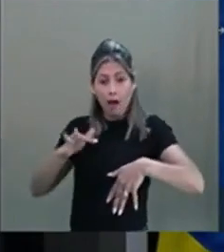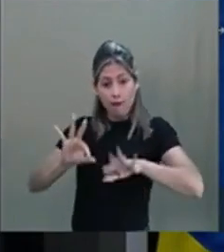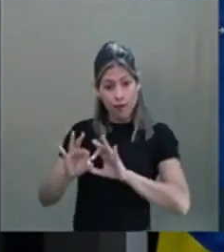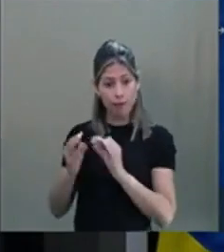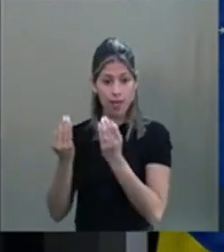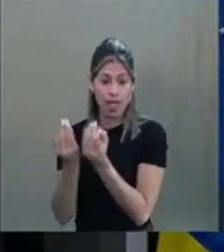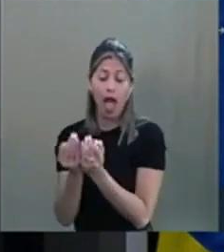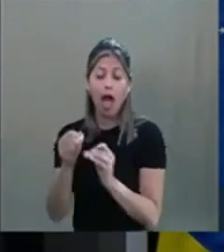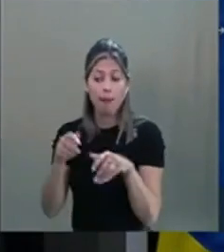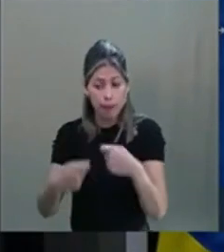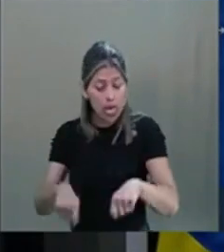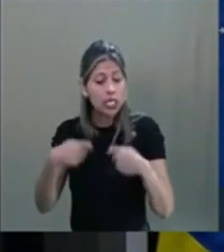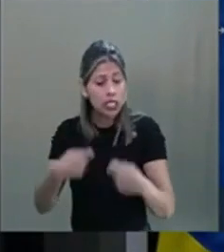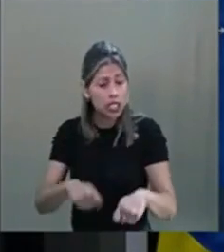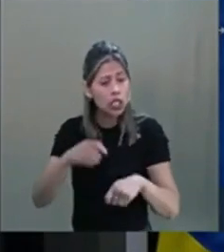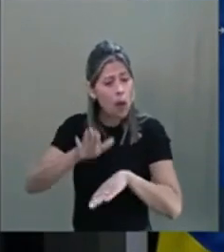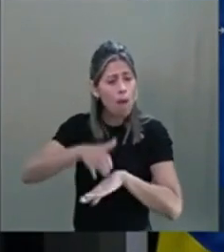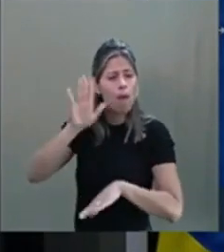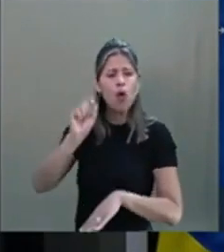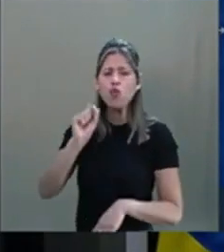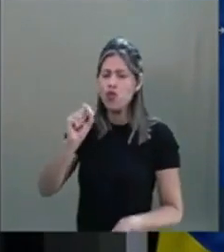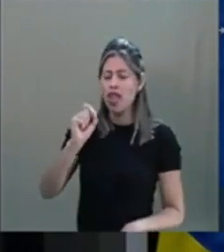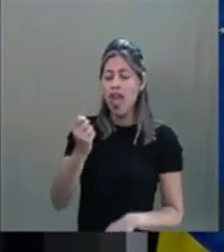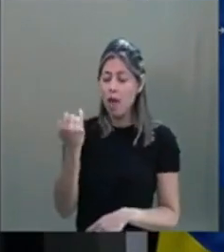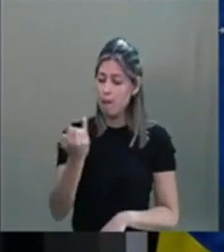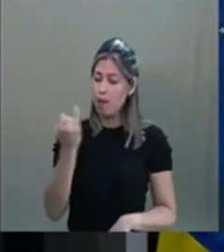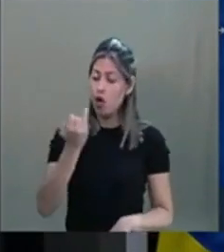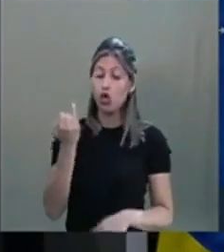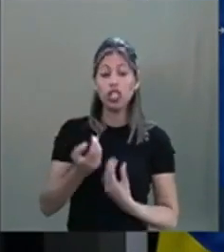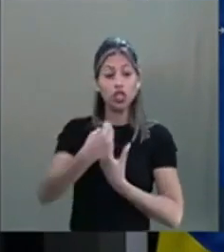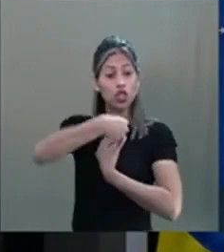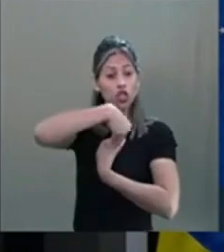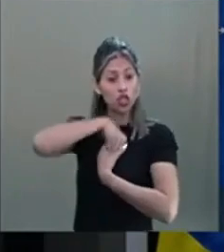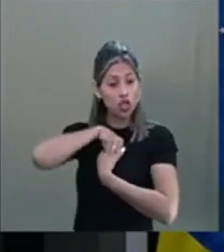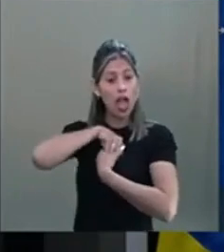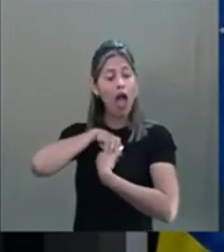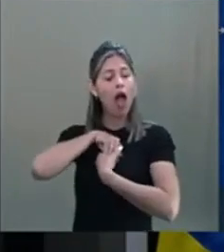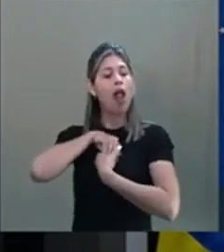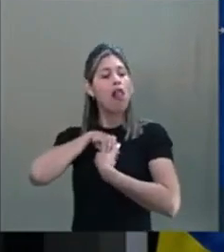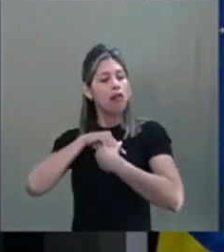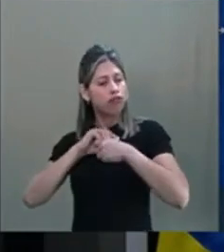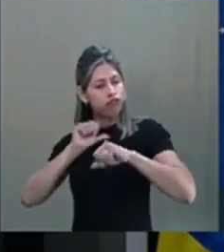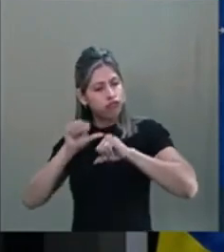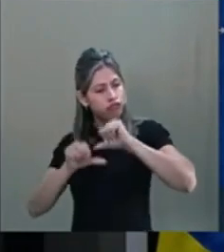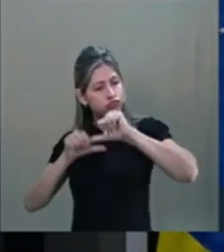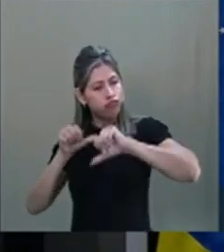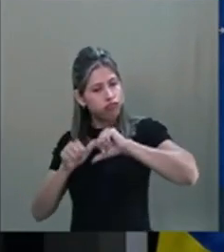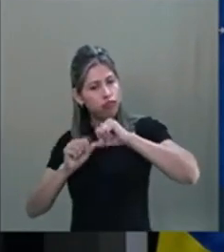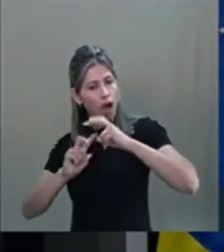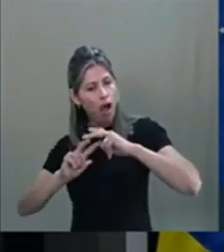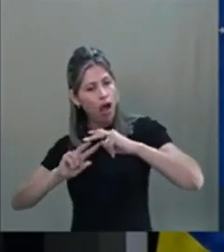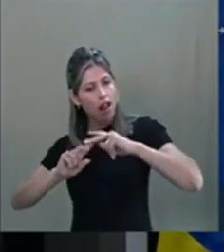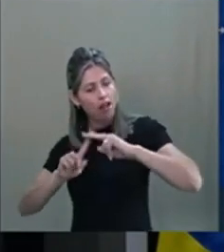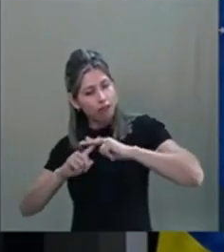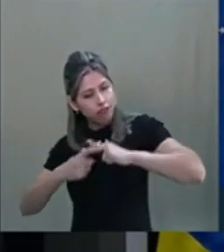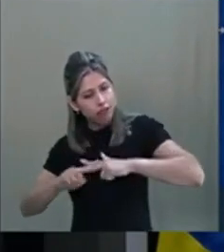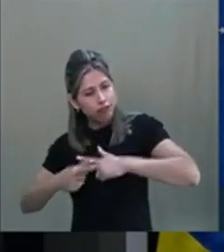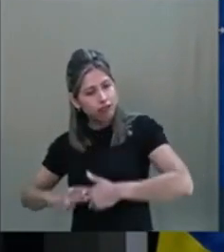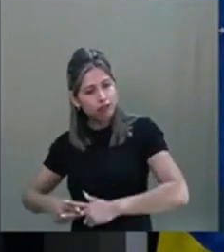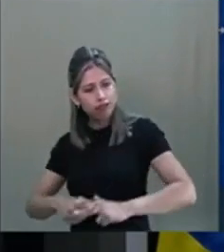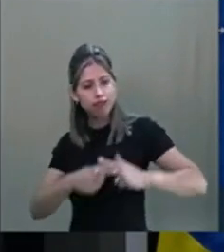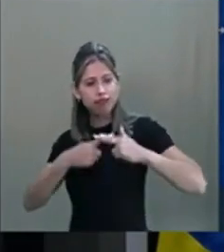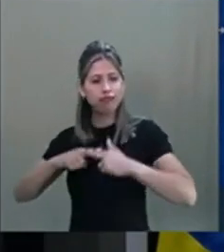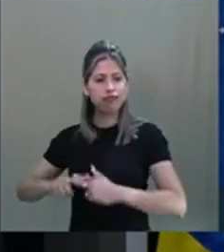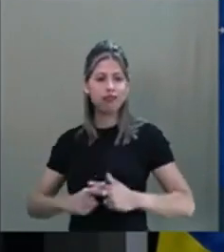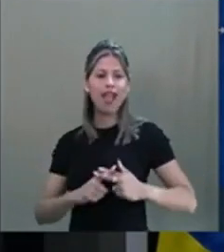Então, é muito importante, e o Bert falava sobre isso também, que a gente possa se trabalhar